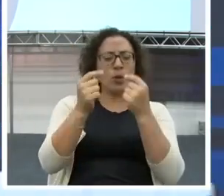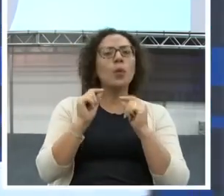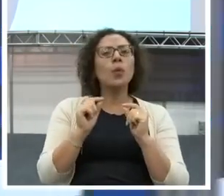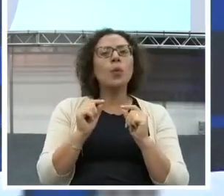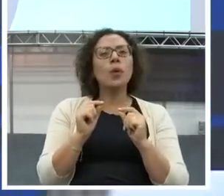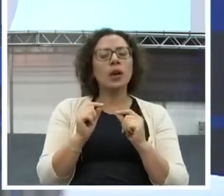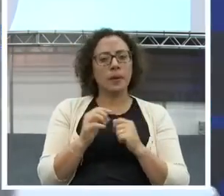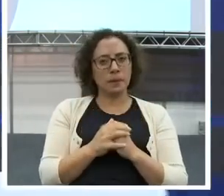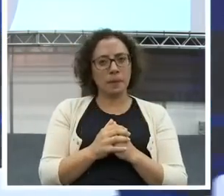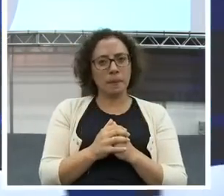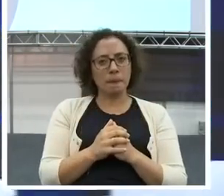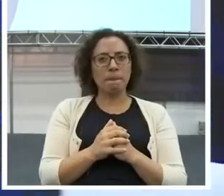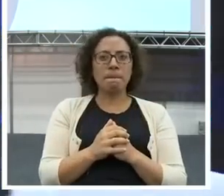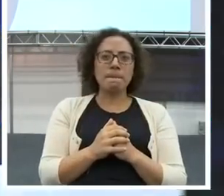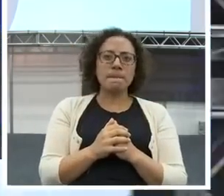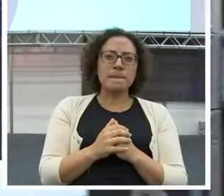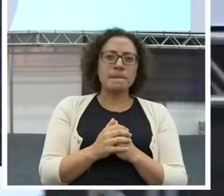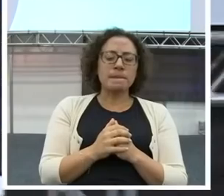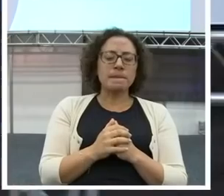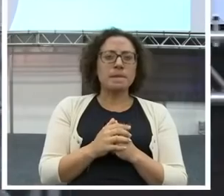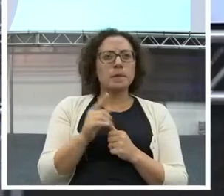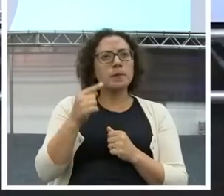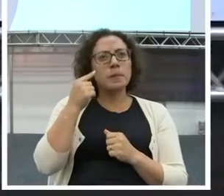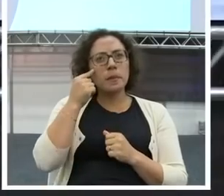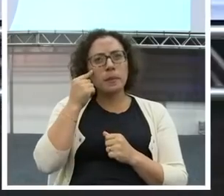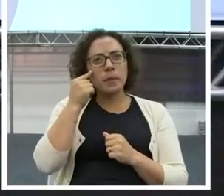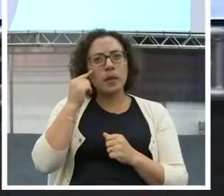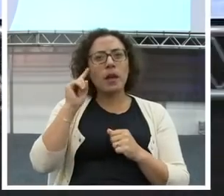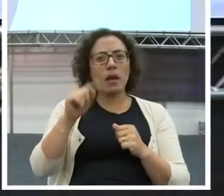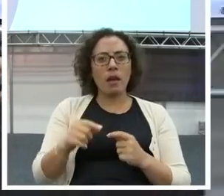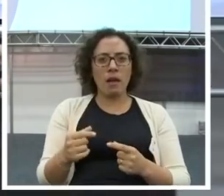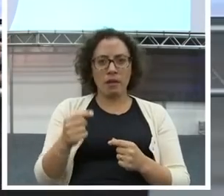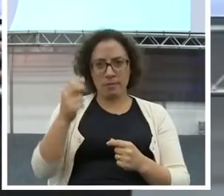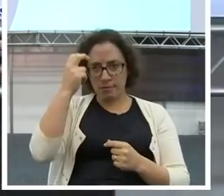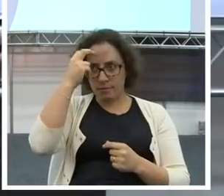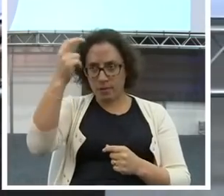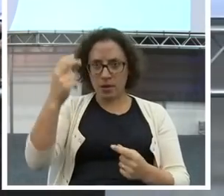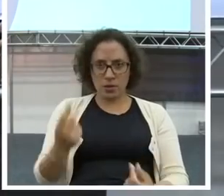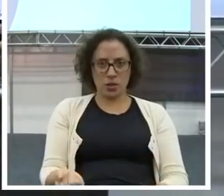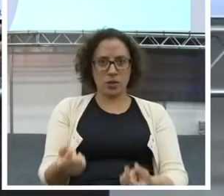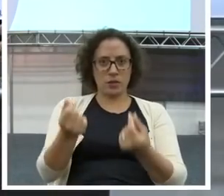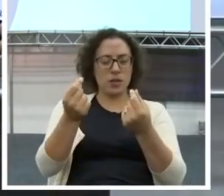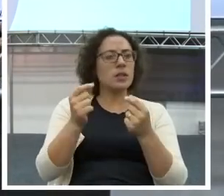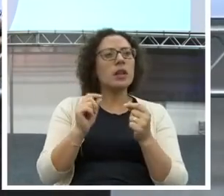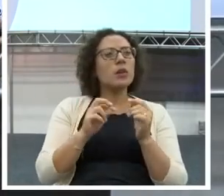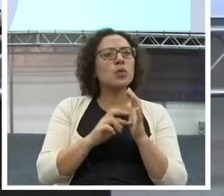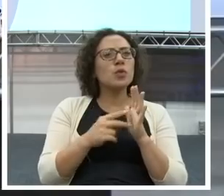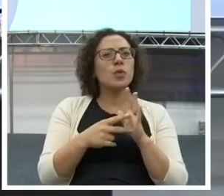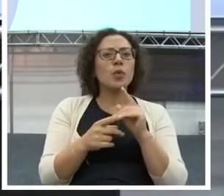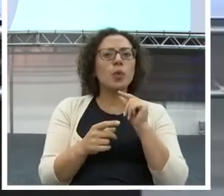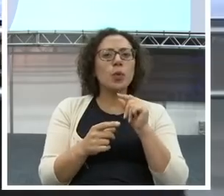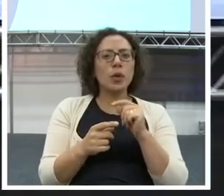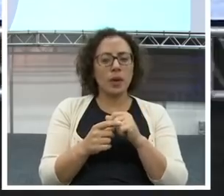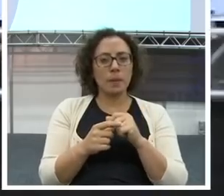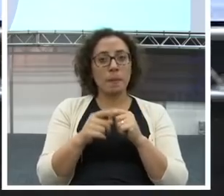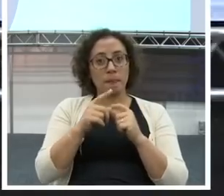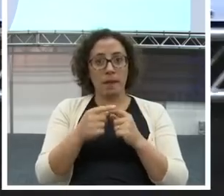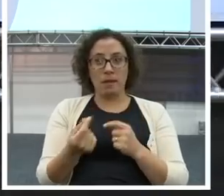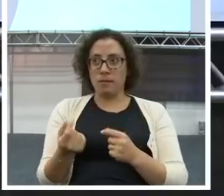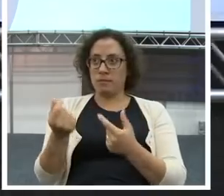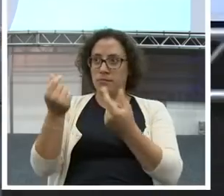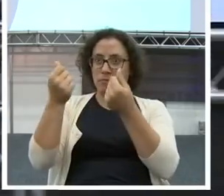O que você acredita que é inteligência financeira? É ganhar bem,